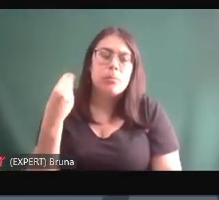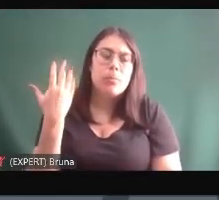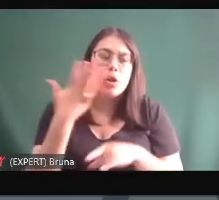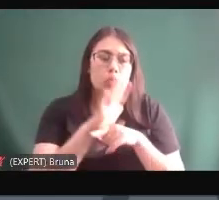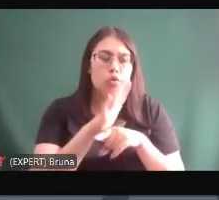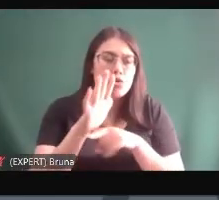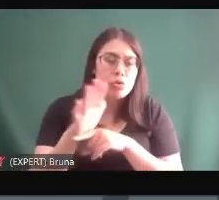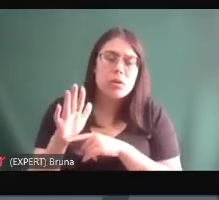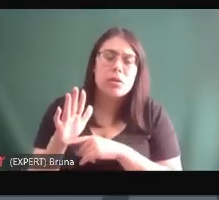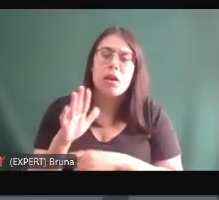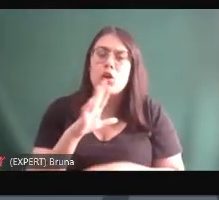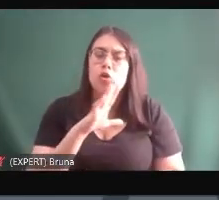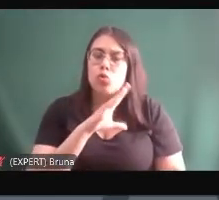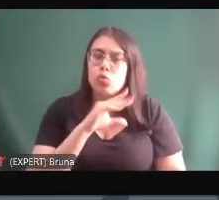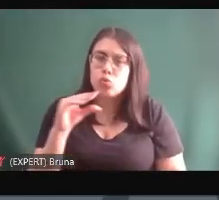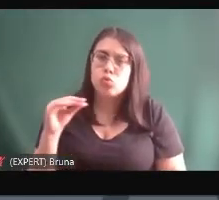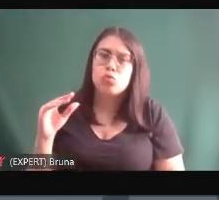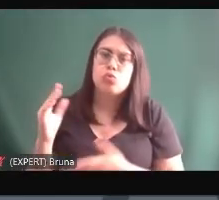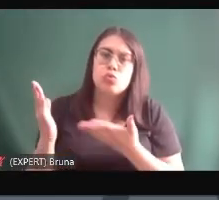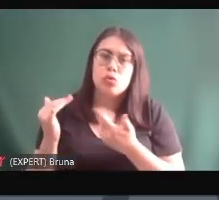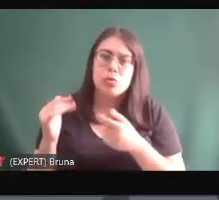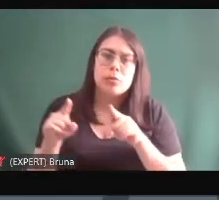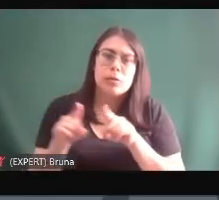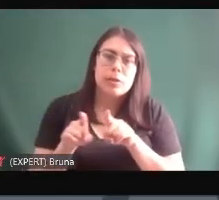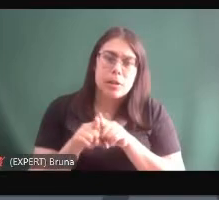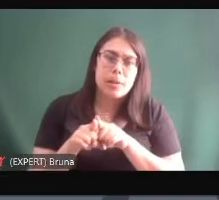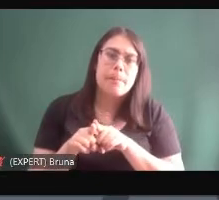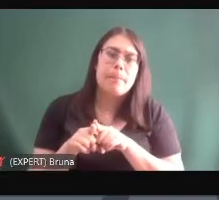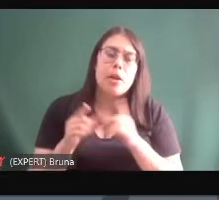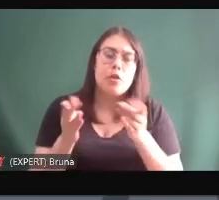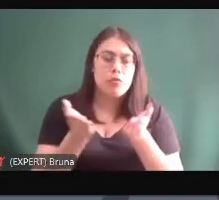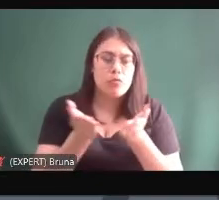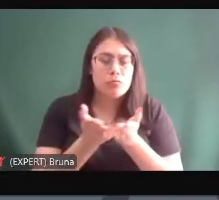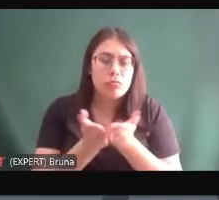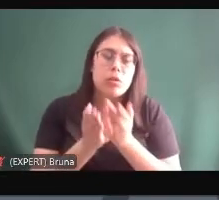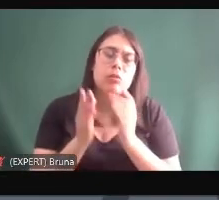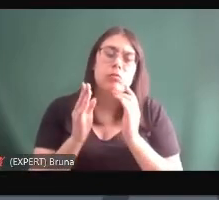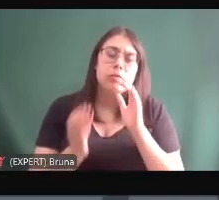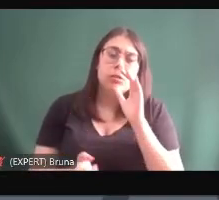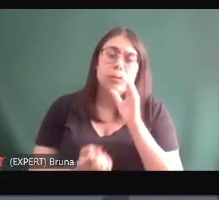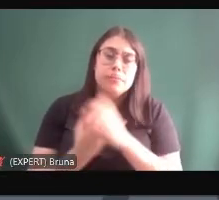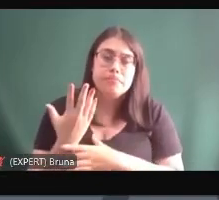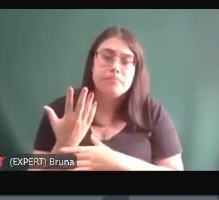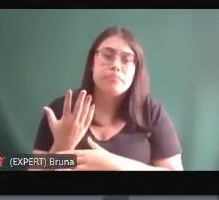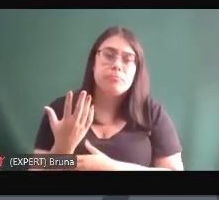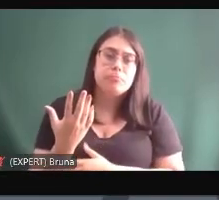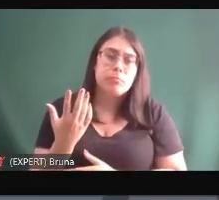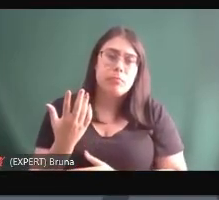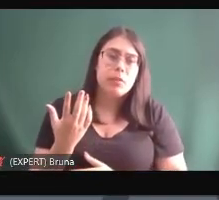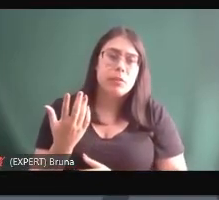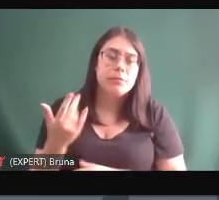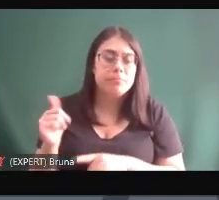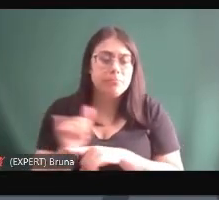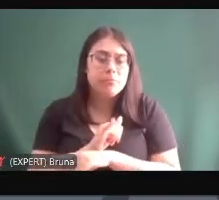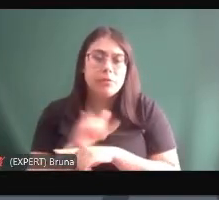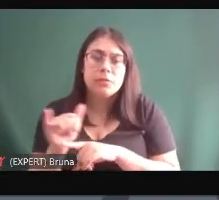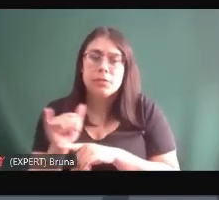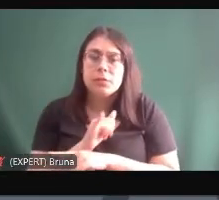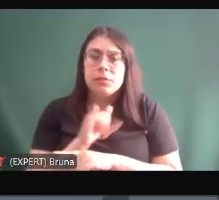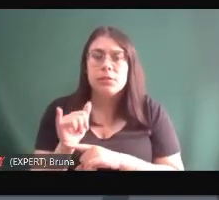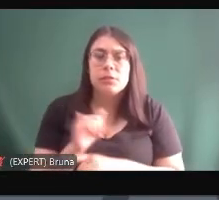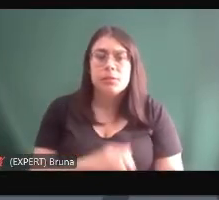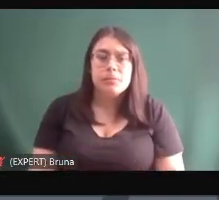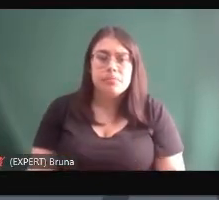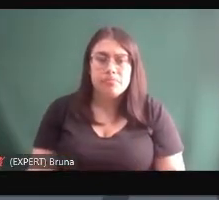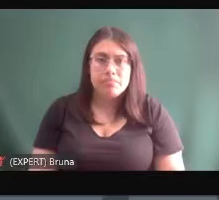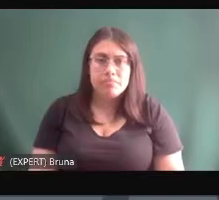e os próprios evangélicos que inventaram essa maneira e vão sendo criadas formas da gente lidar com isso